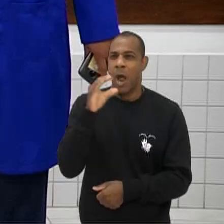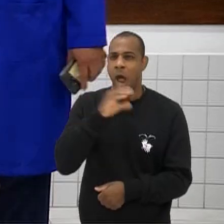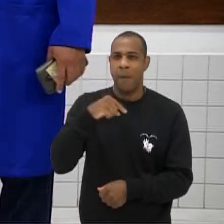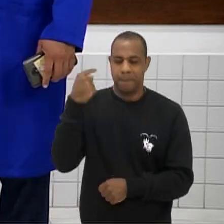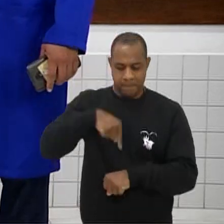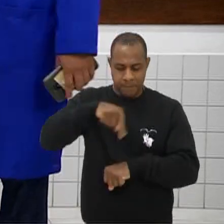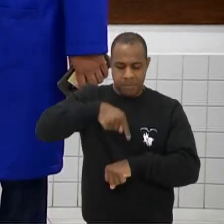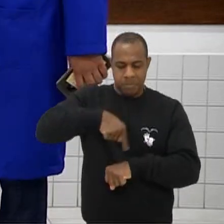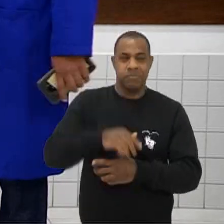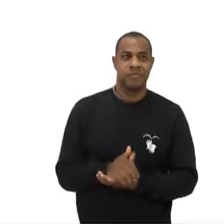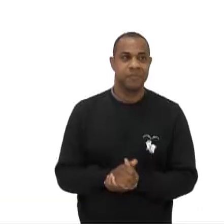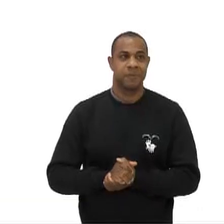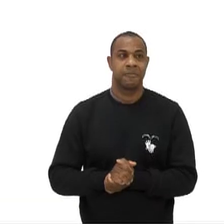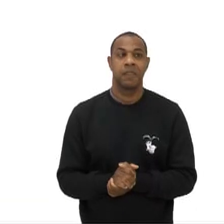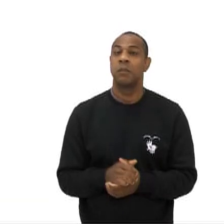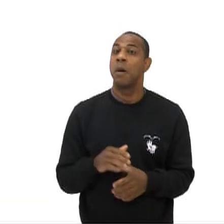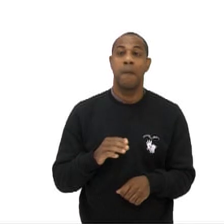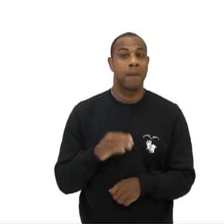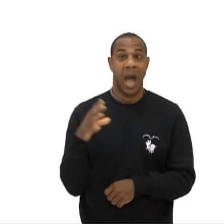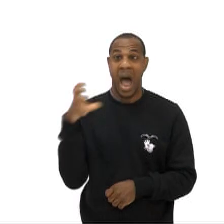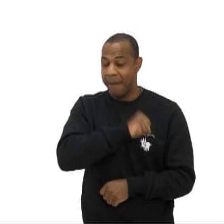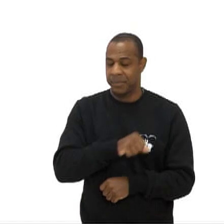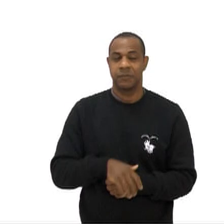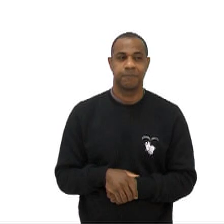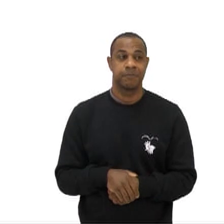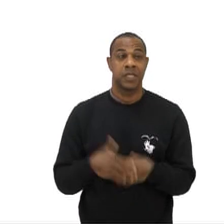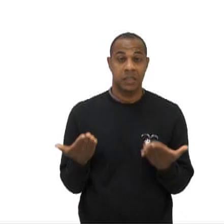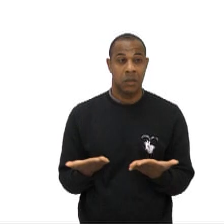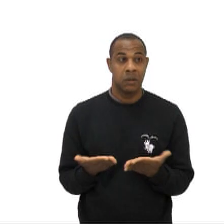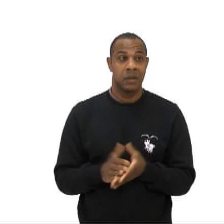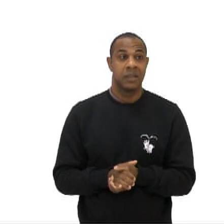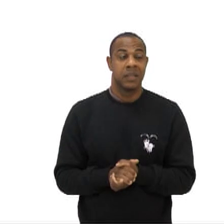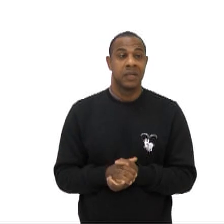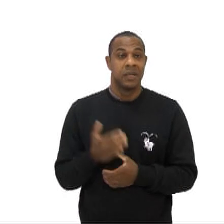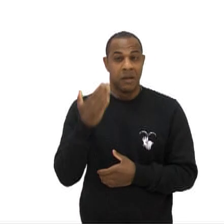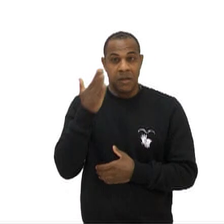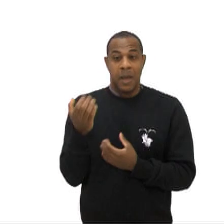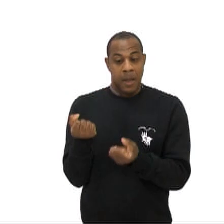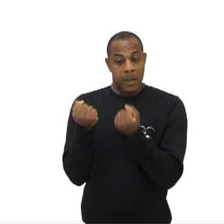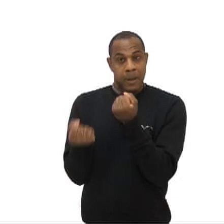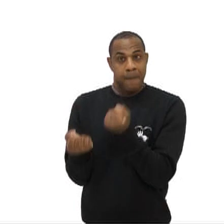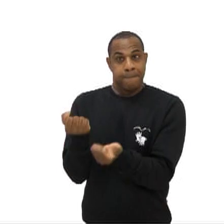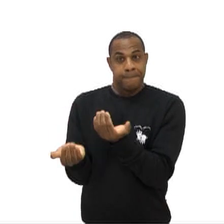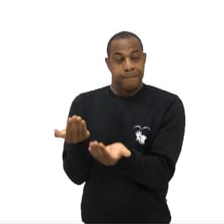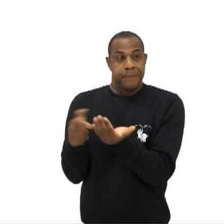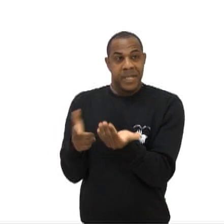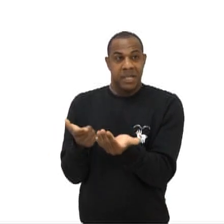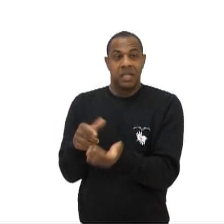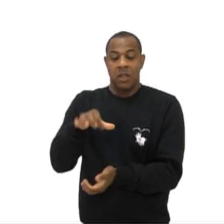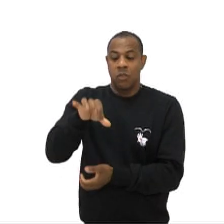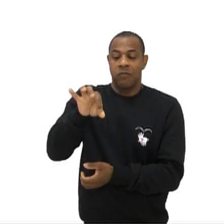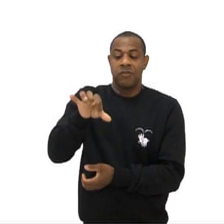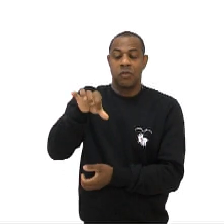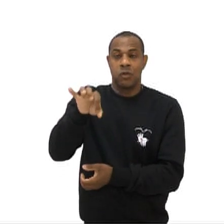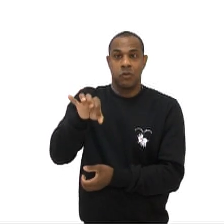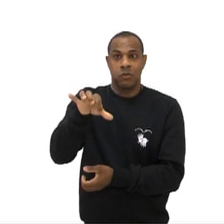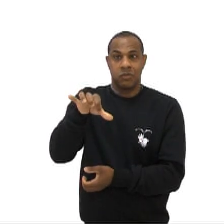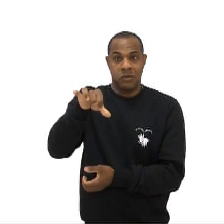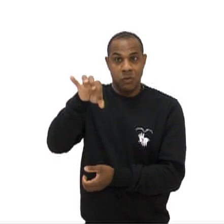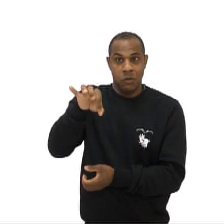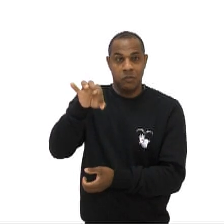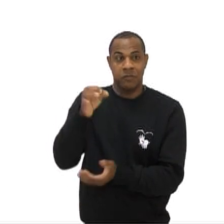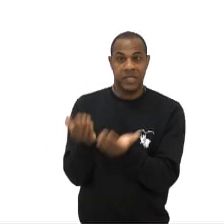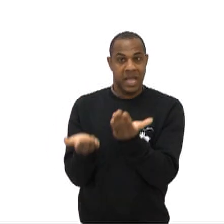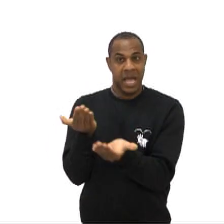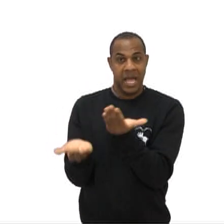Nossa é muito rápido Supondo Que a massa Do nosso corredor Seja igual a 90 quilos Eu queria ter 90